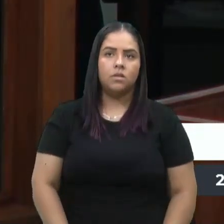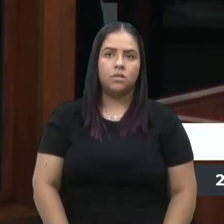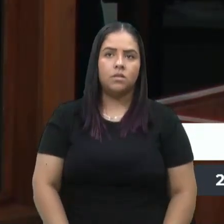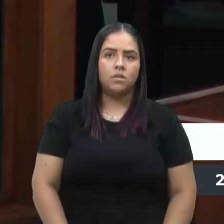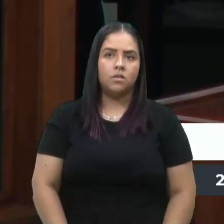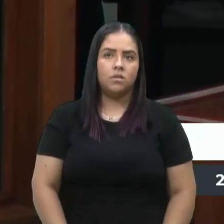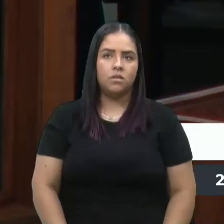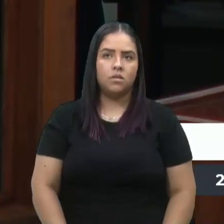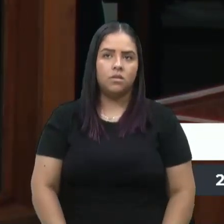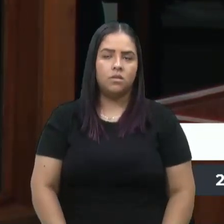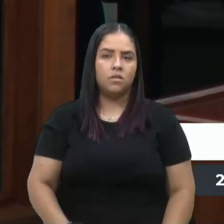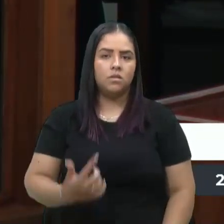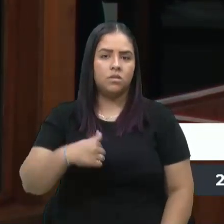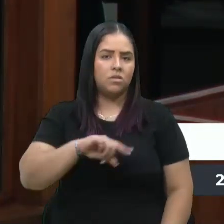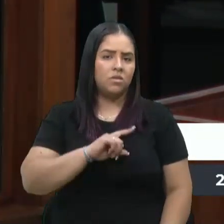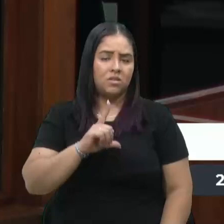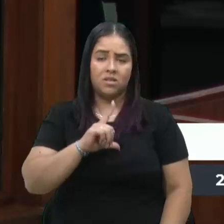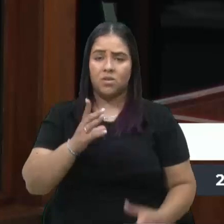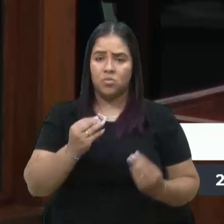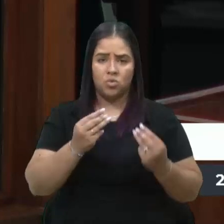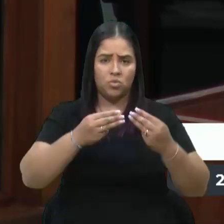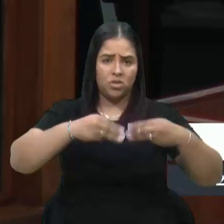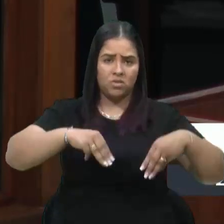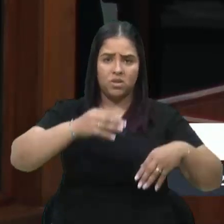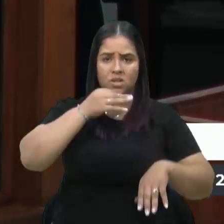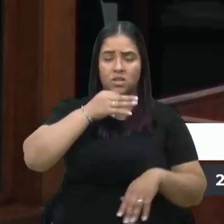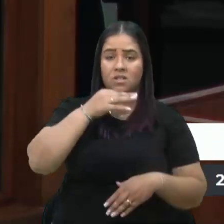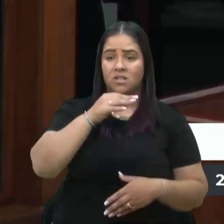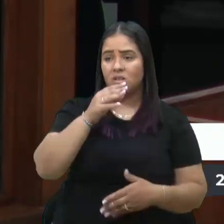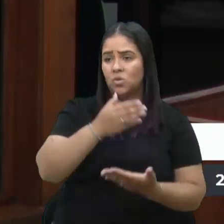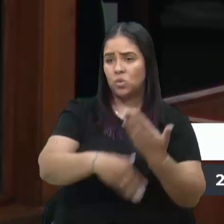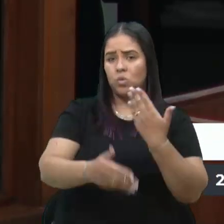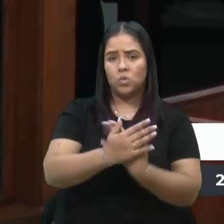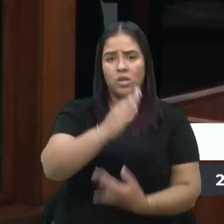Nós temos muitos museus em Caxias e nenhum cobra para entrar.